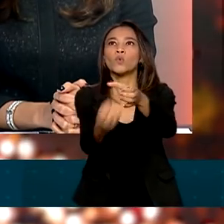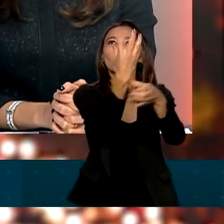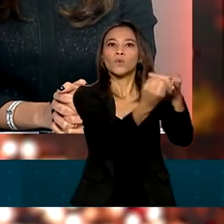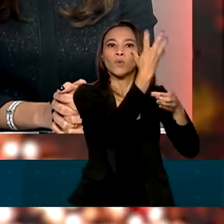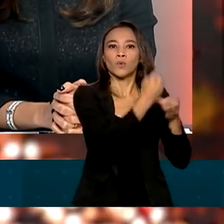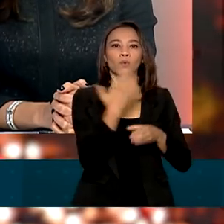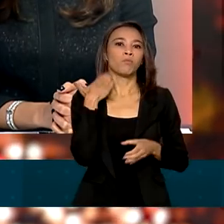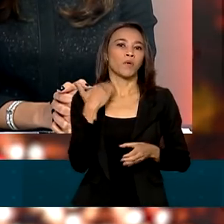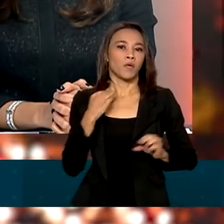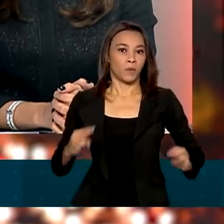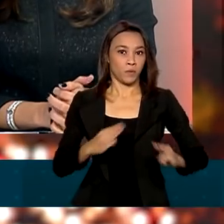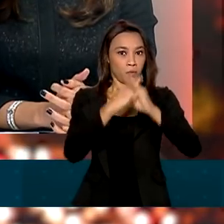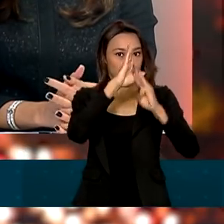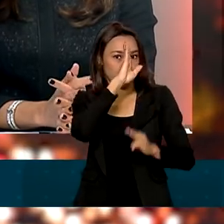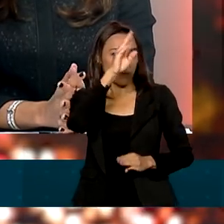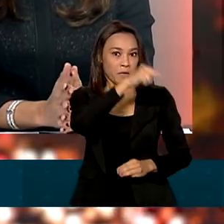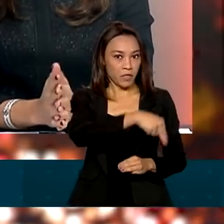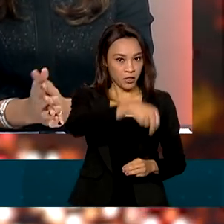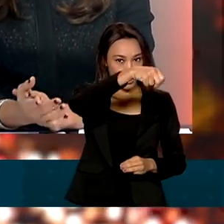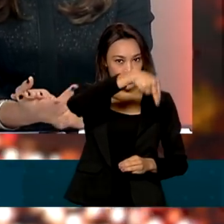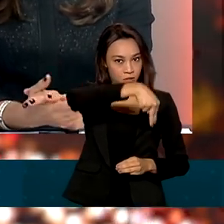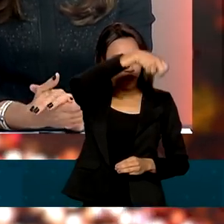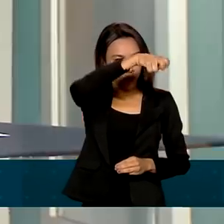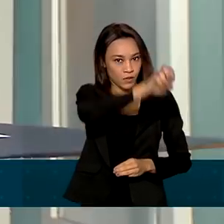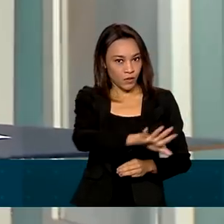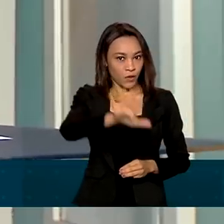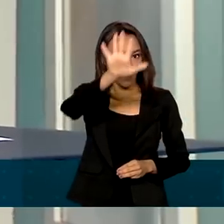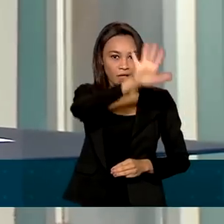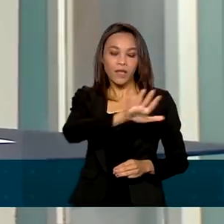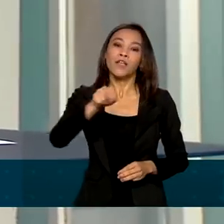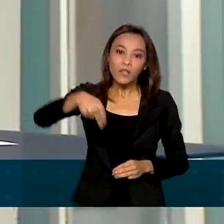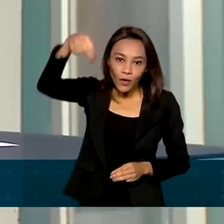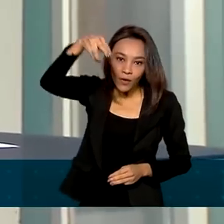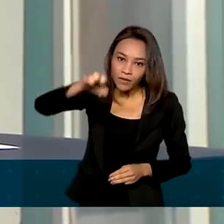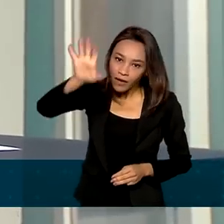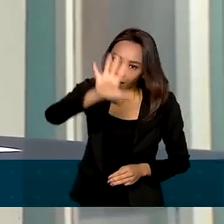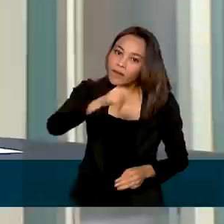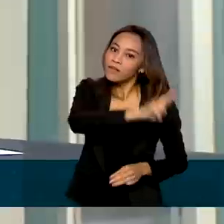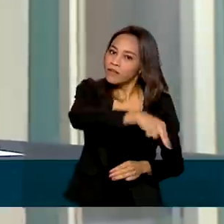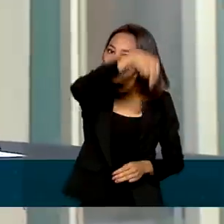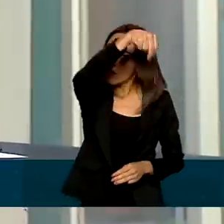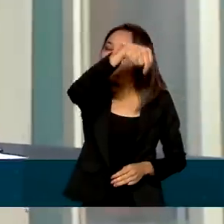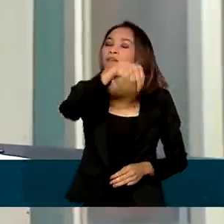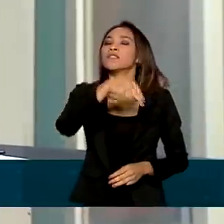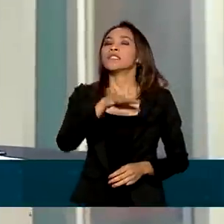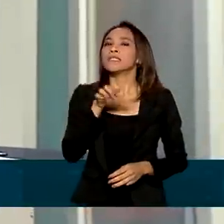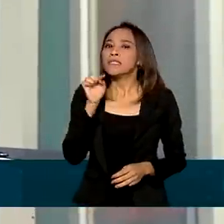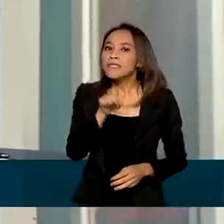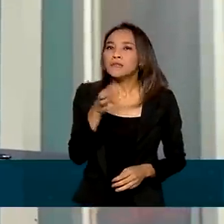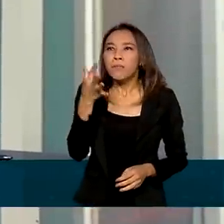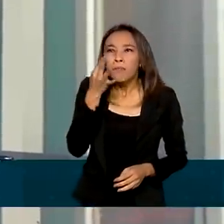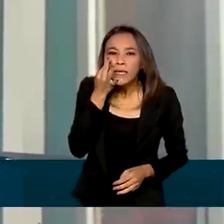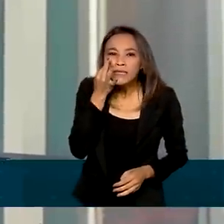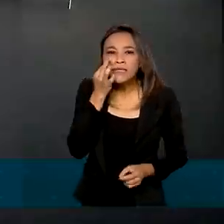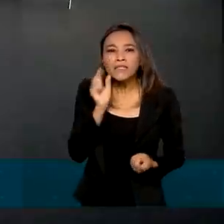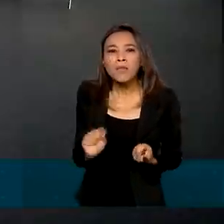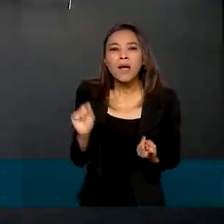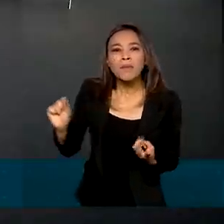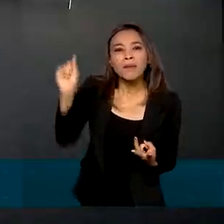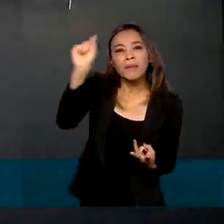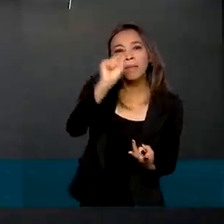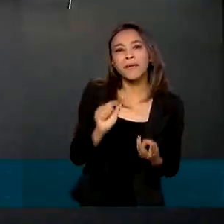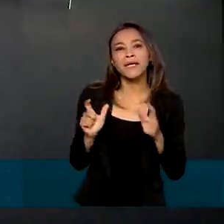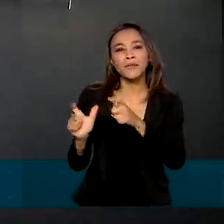para o interior do norte e nordeste do país. Isto para estar cada vez mais presente em localidades carentes.